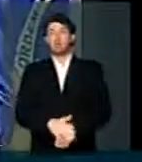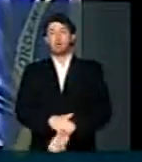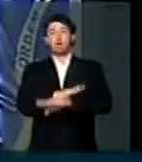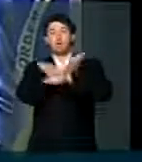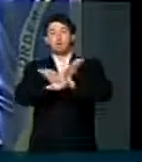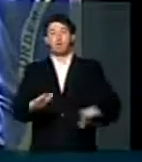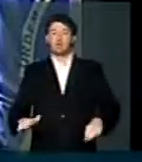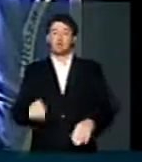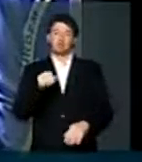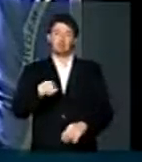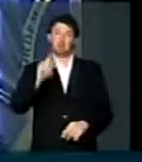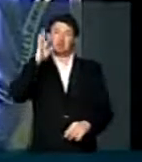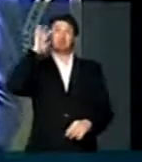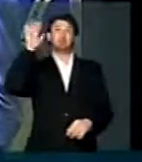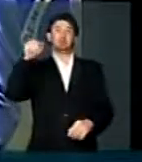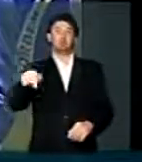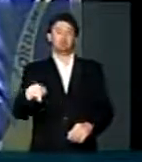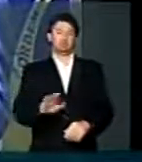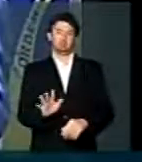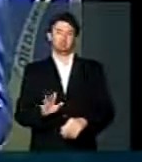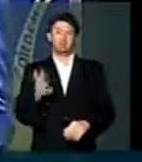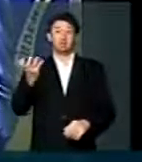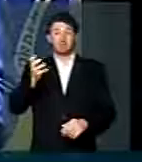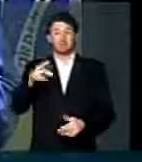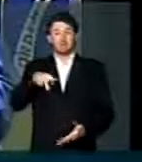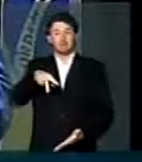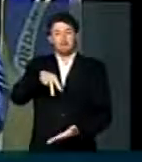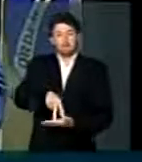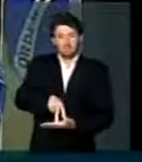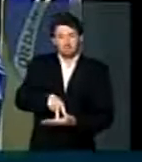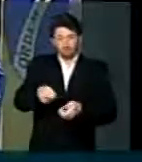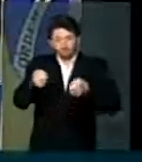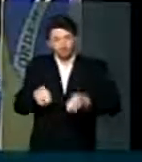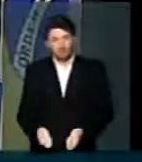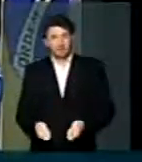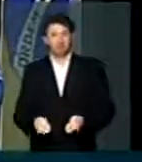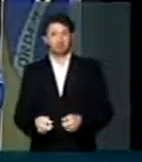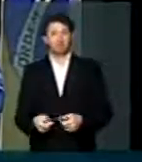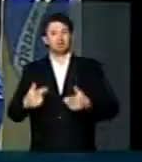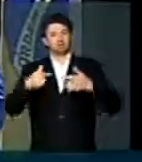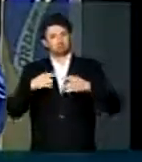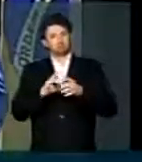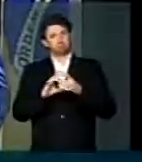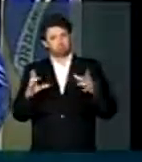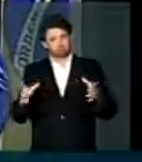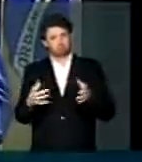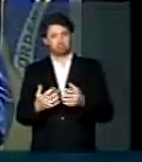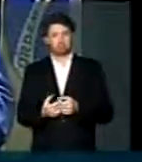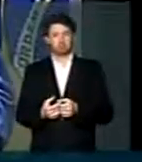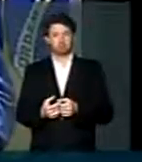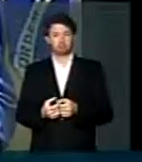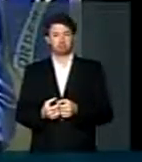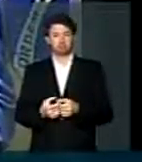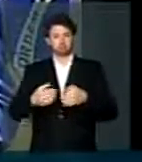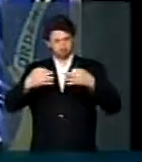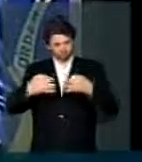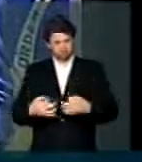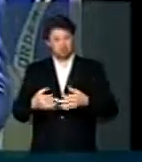esse sonho. Nós queremos pisar no chão. Eu me coloco à disposição modestamente.